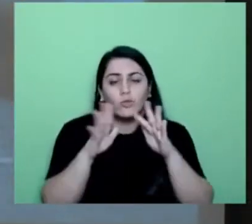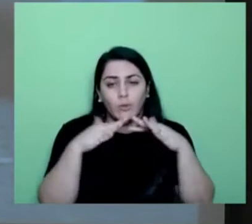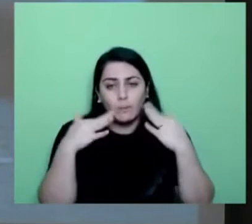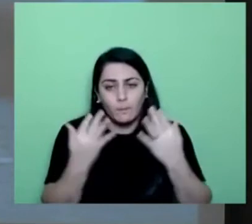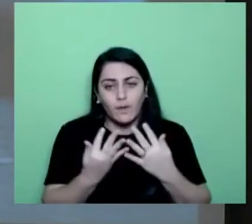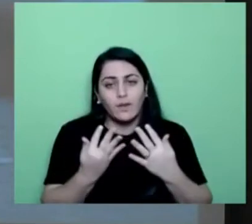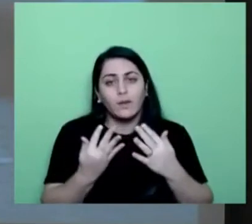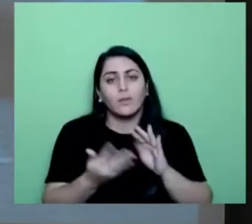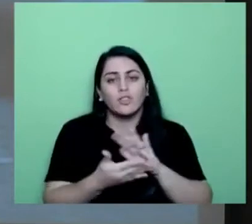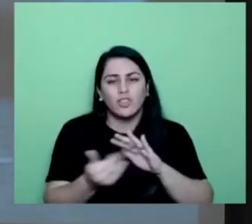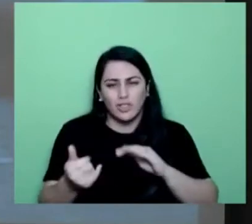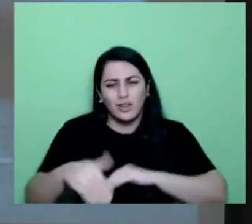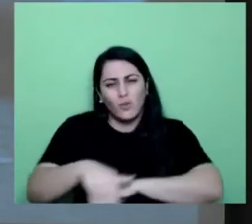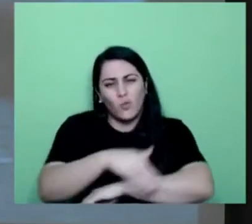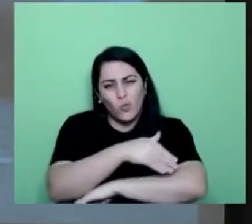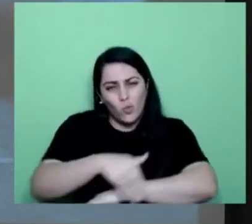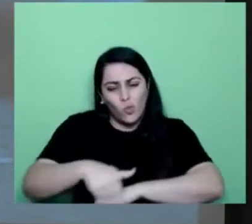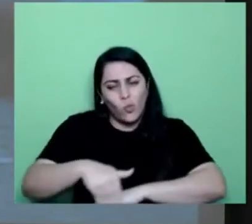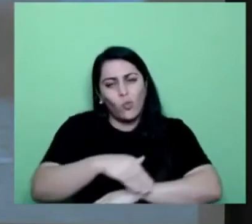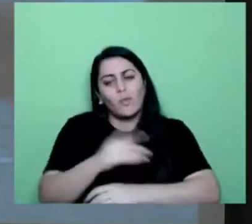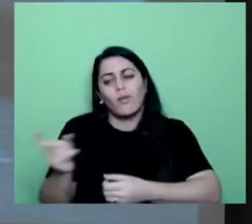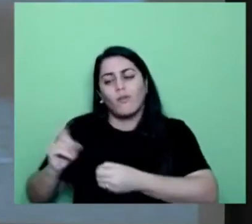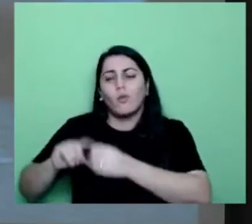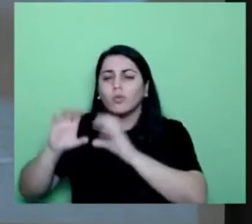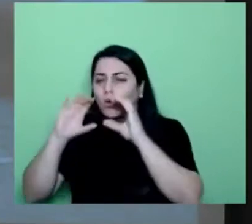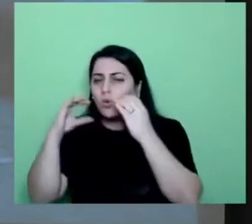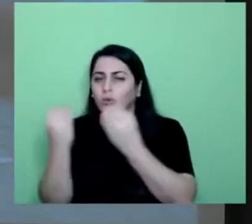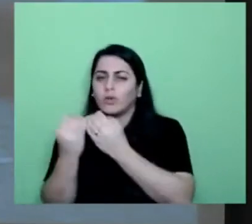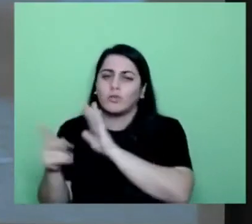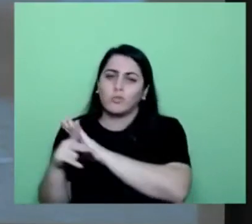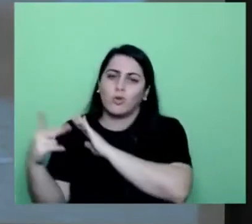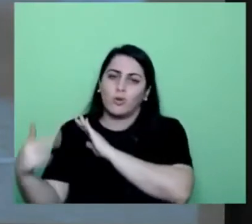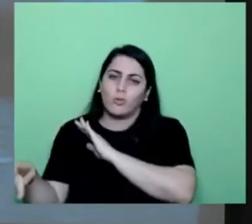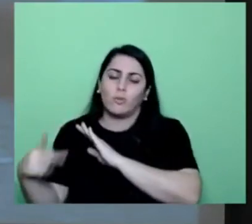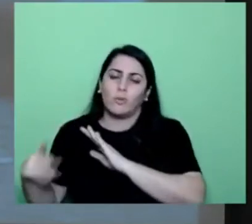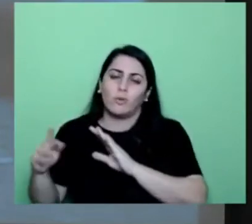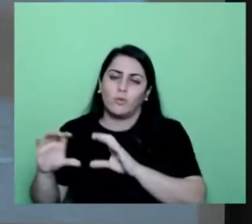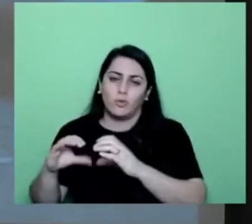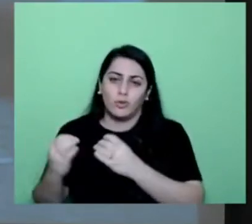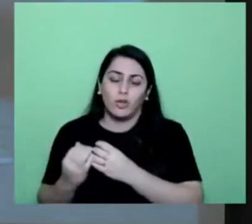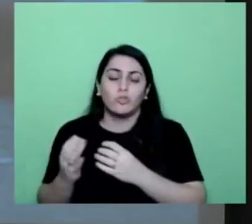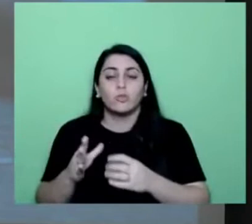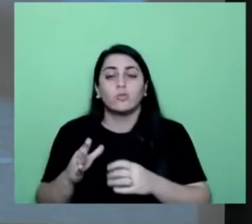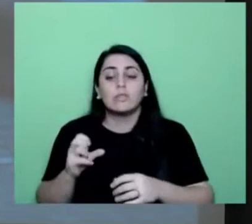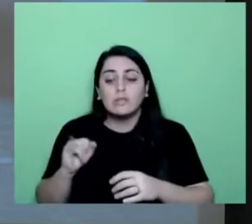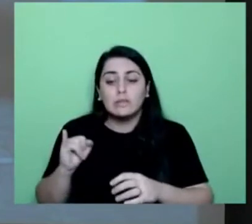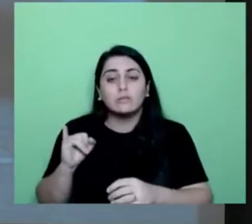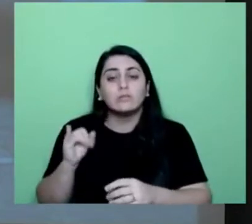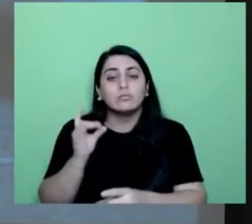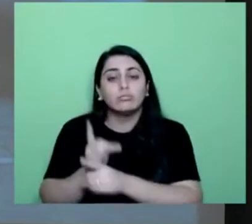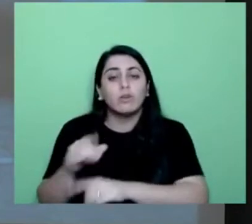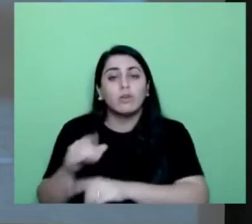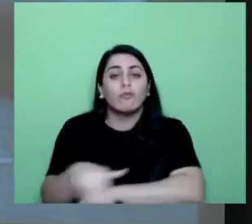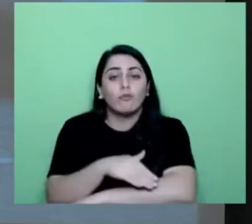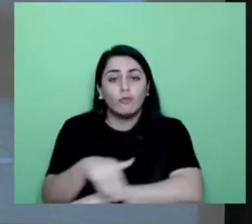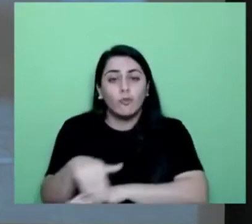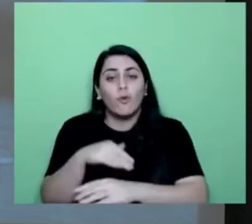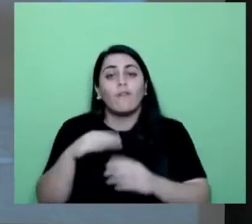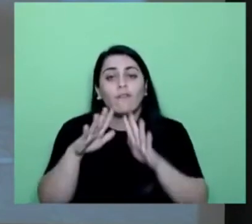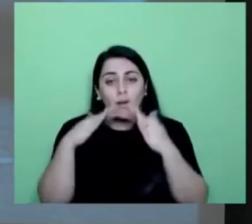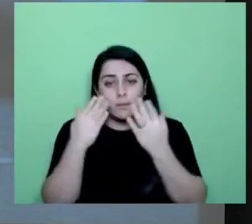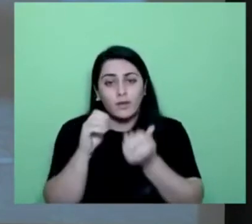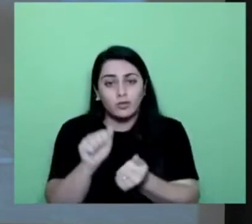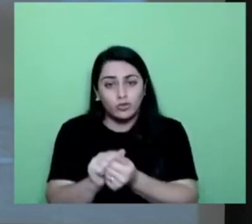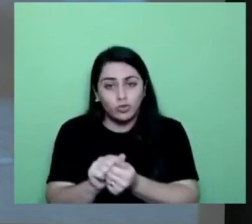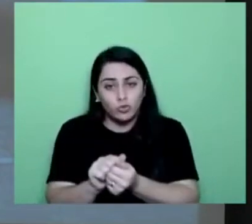ruas e o retorno à comunidade de origem. Os que se encontram nas ruas acompanhados das famílias ou de adultos de referência deverão ser